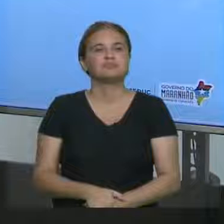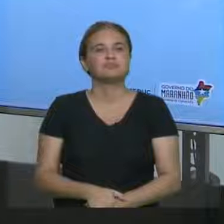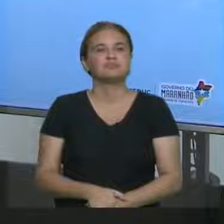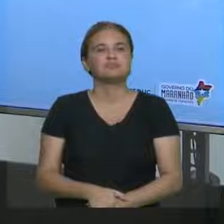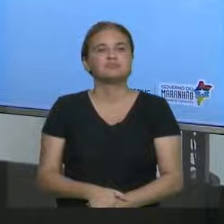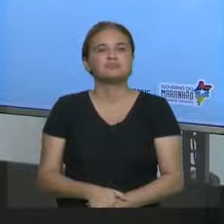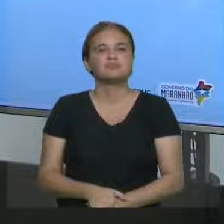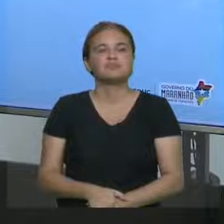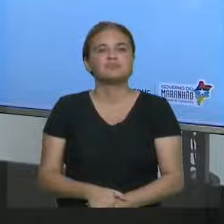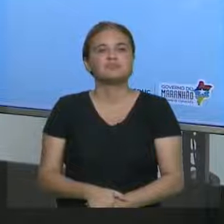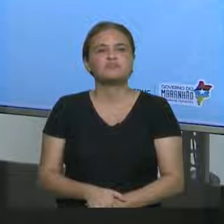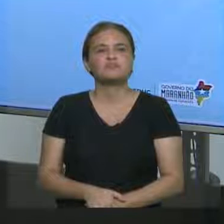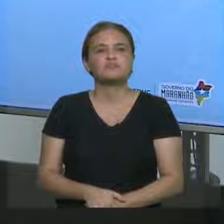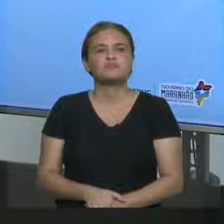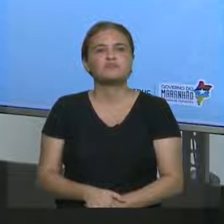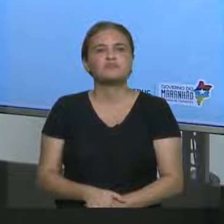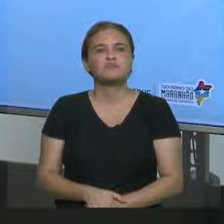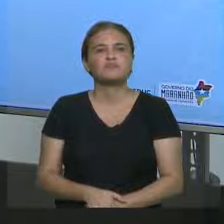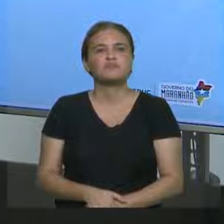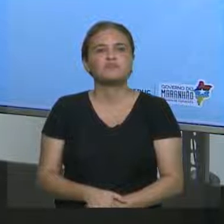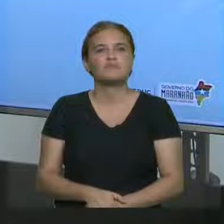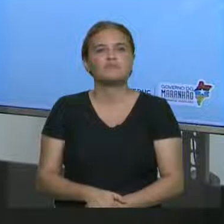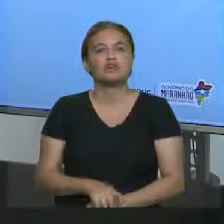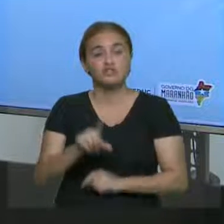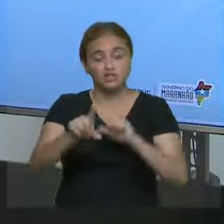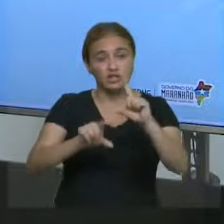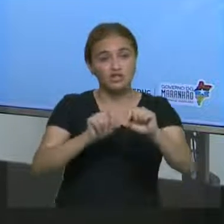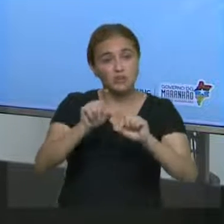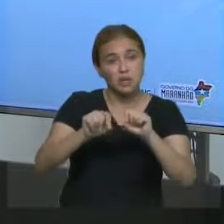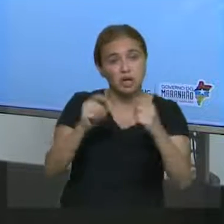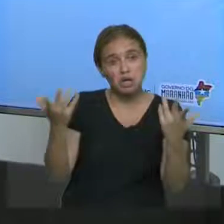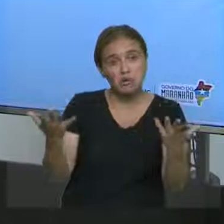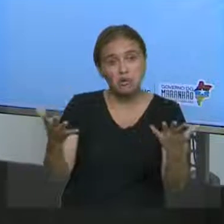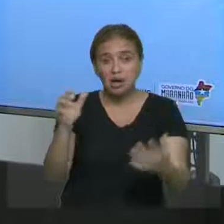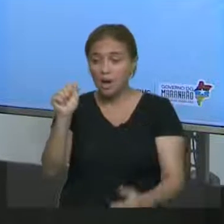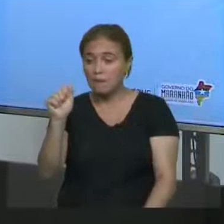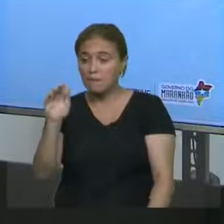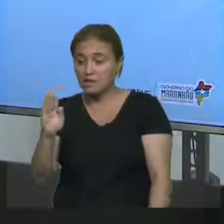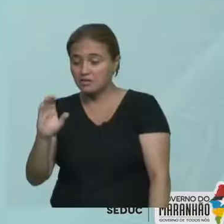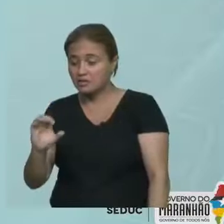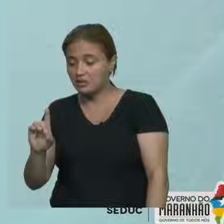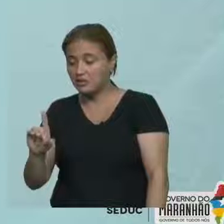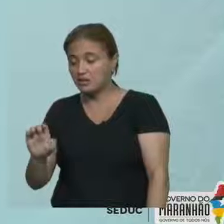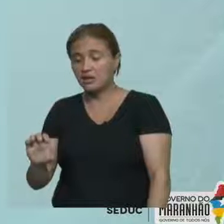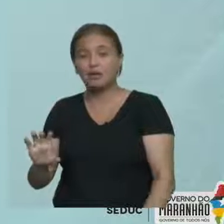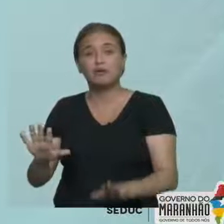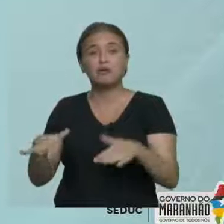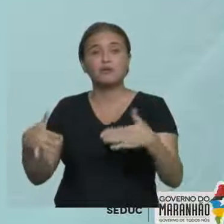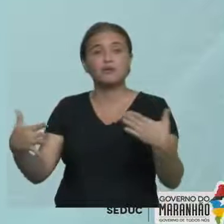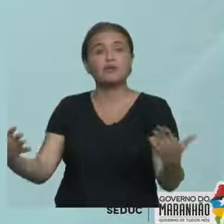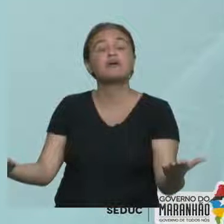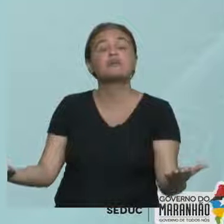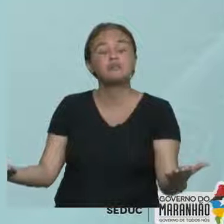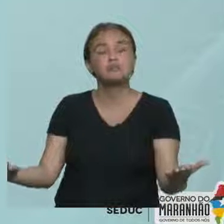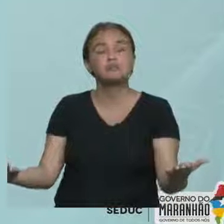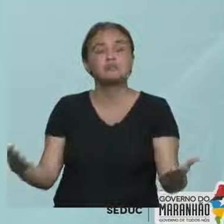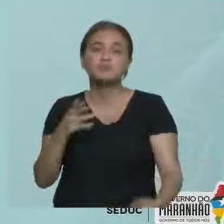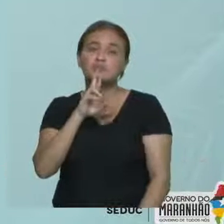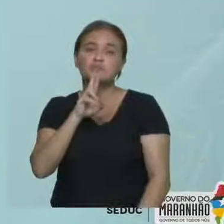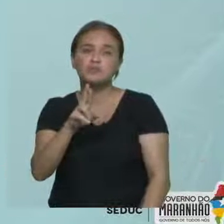Então, we. We o que, gente? Marcaram aí? aren't? Doesn't? Wasn't? Didn't? Ou don't?